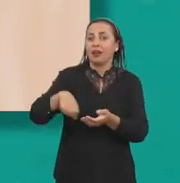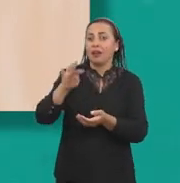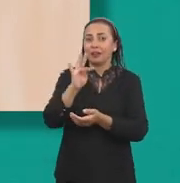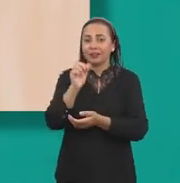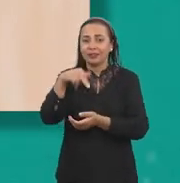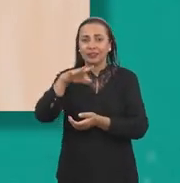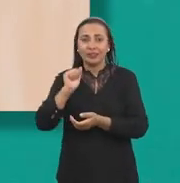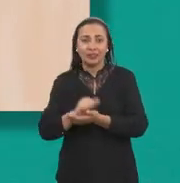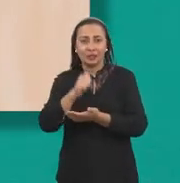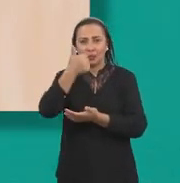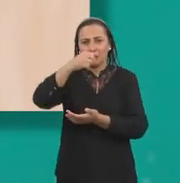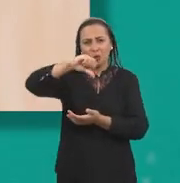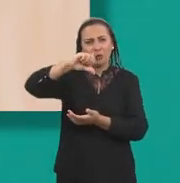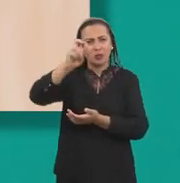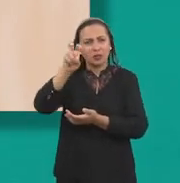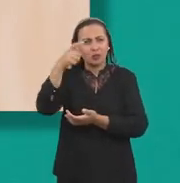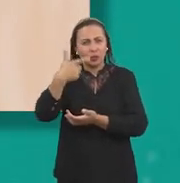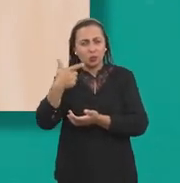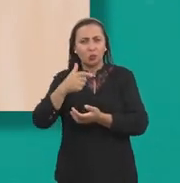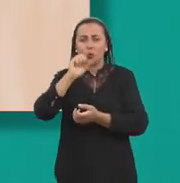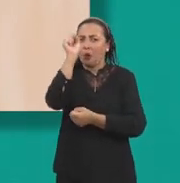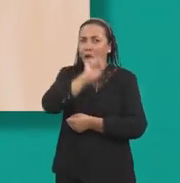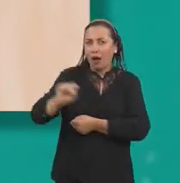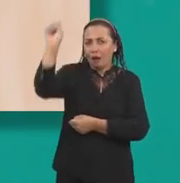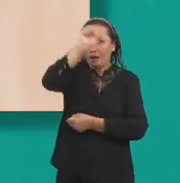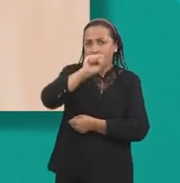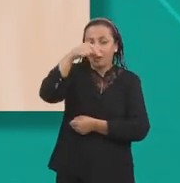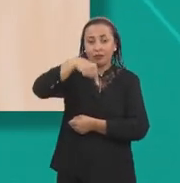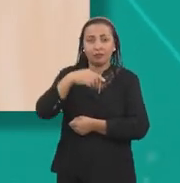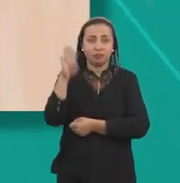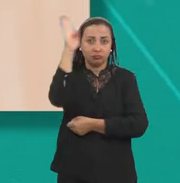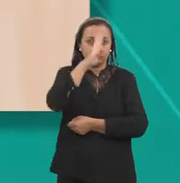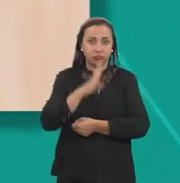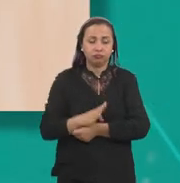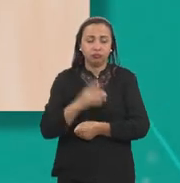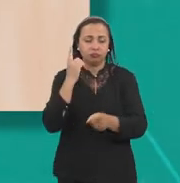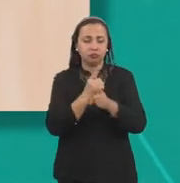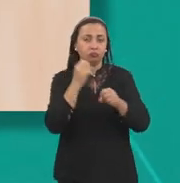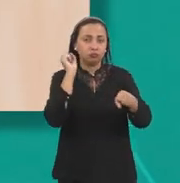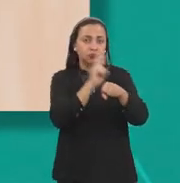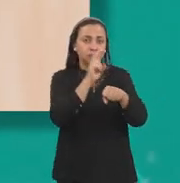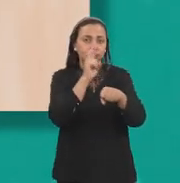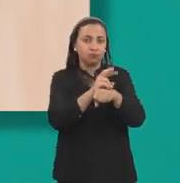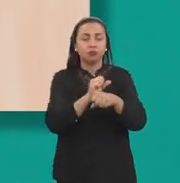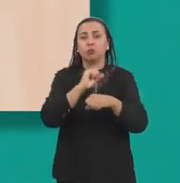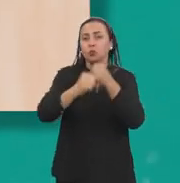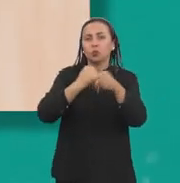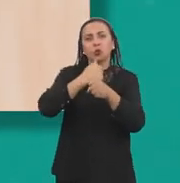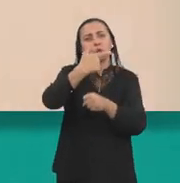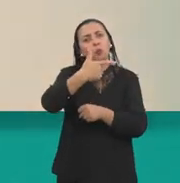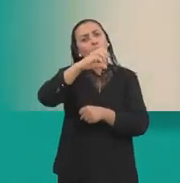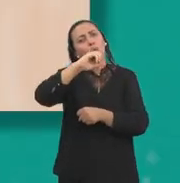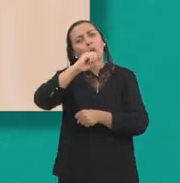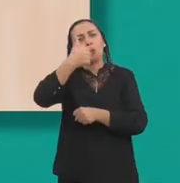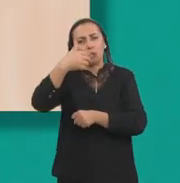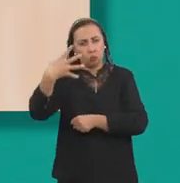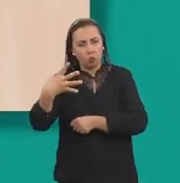em 1952. No Brasil, o vírus foi identificado pela primeira vez em 2014.